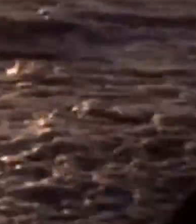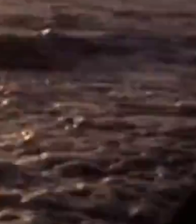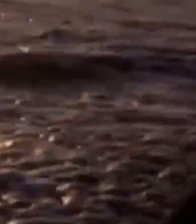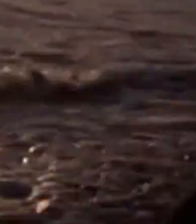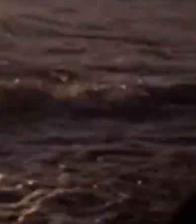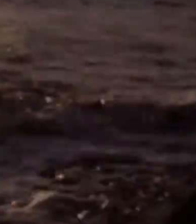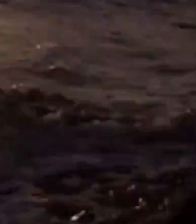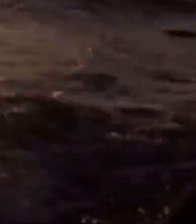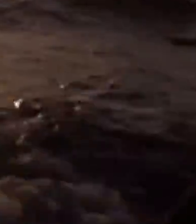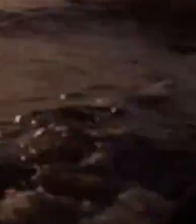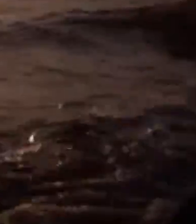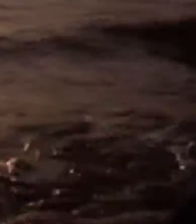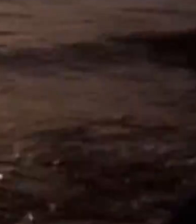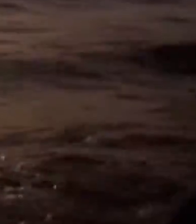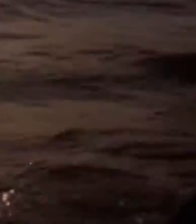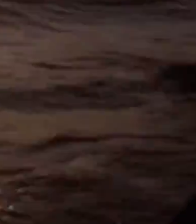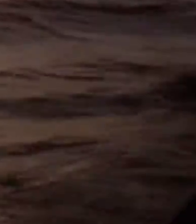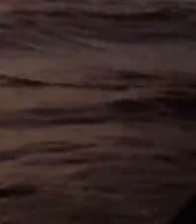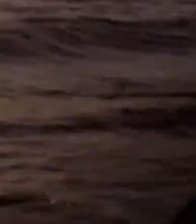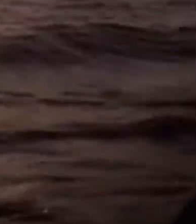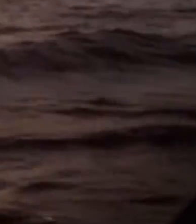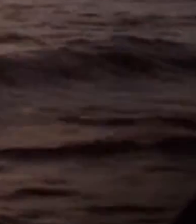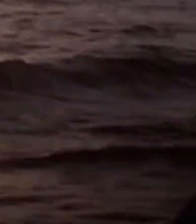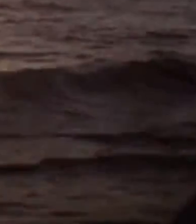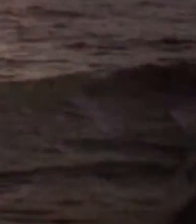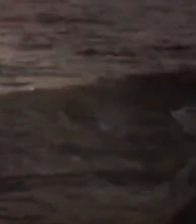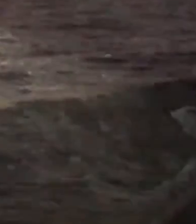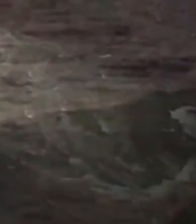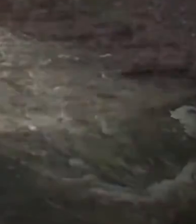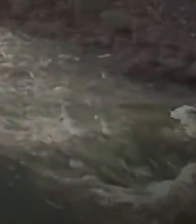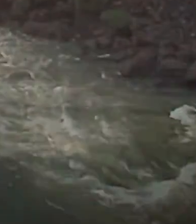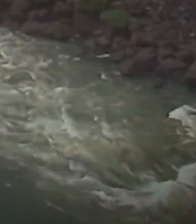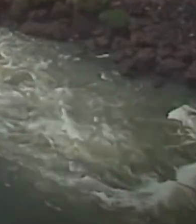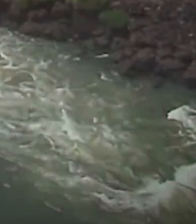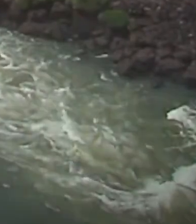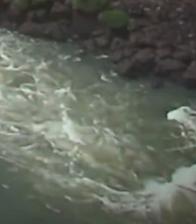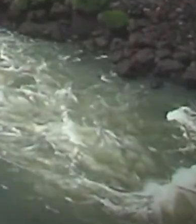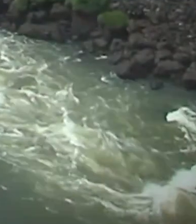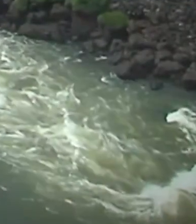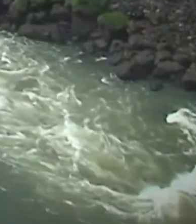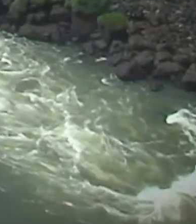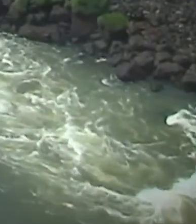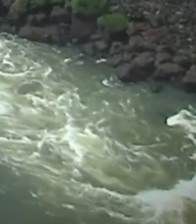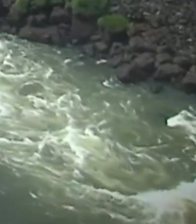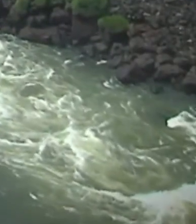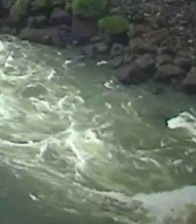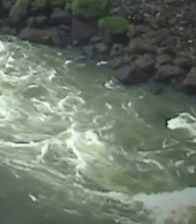Nasce o sol e nem faz distinção Assim,